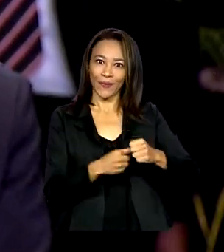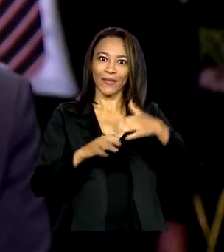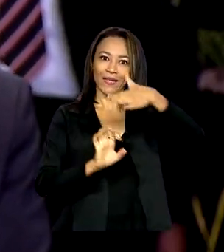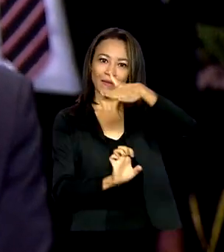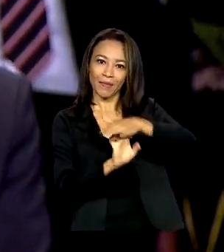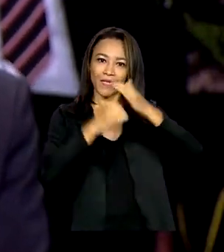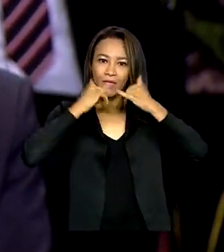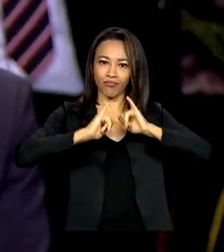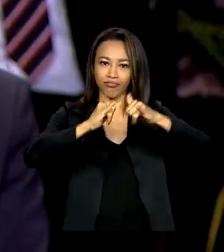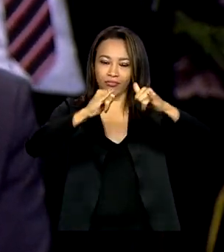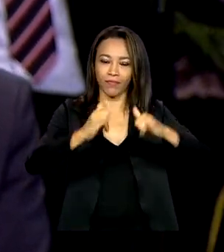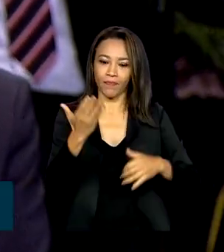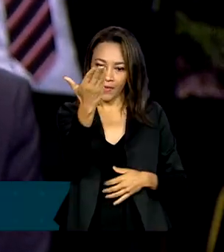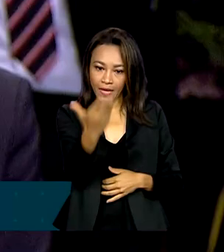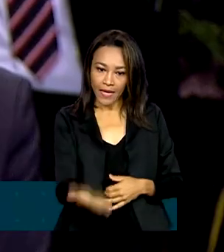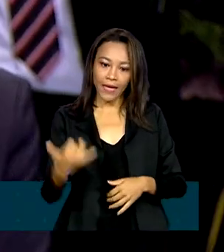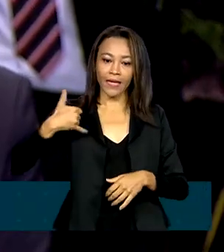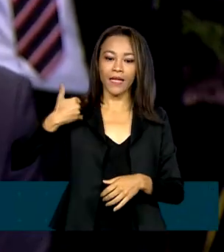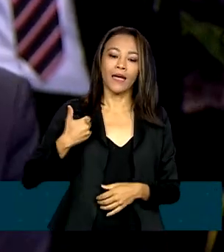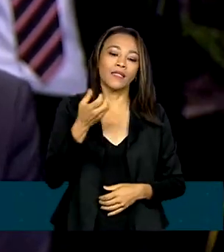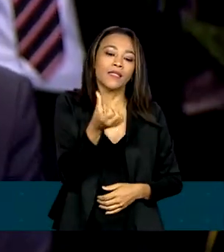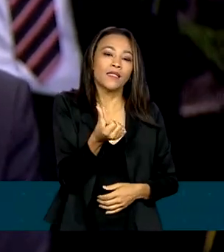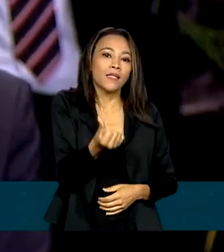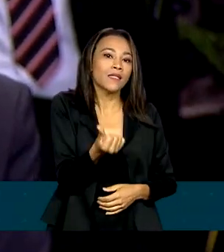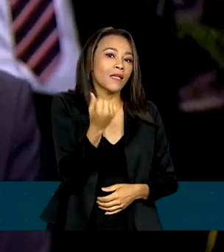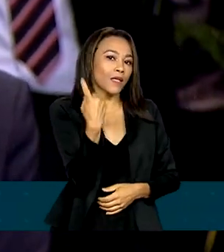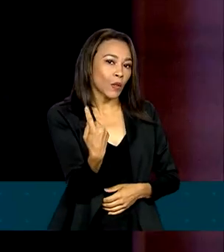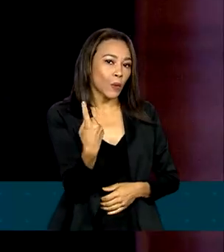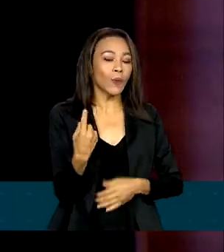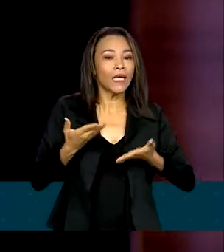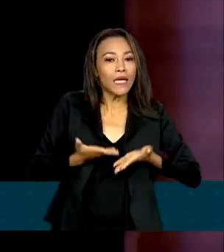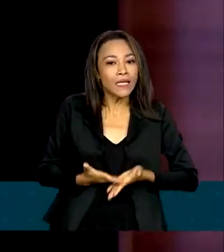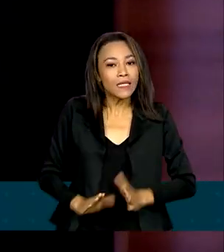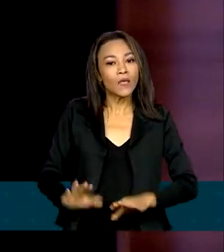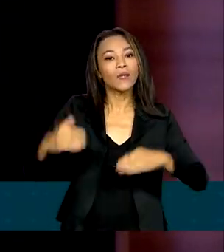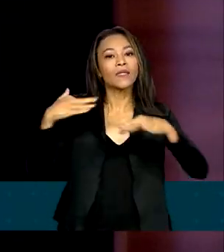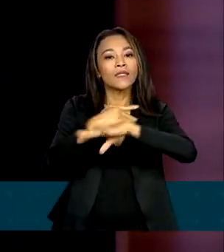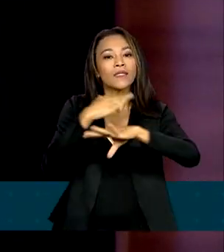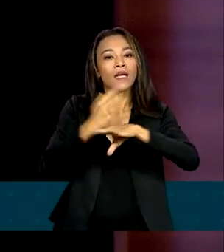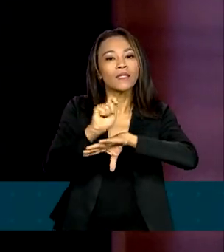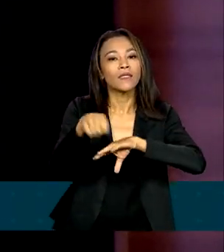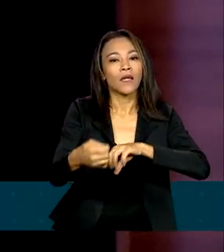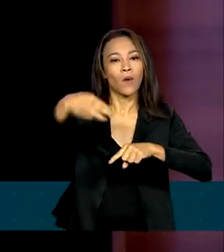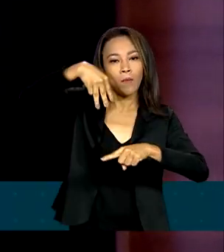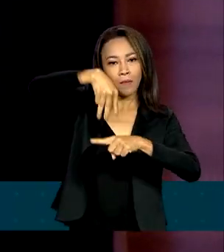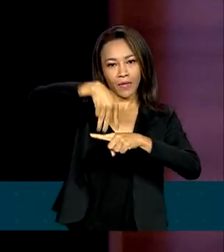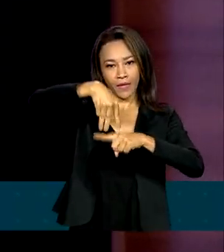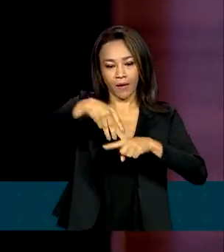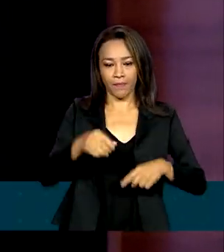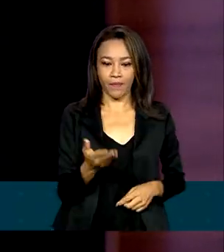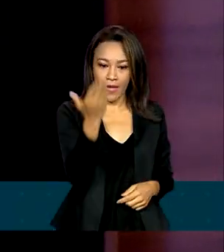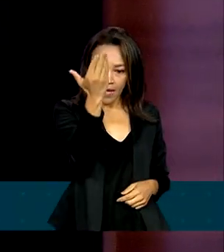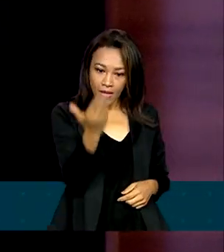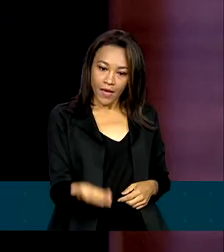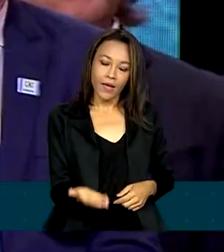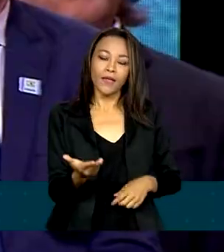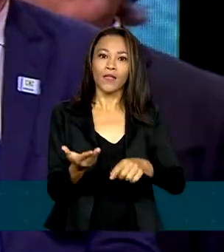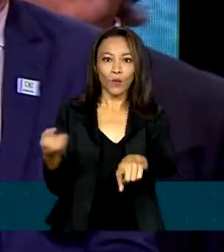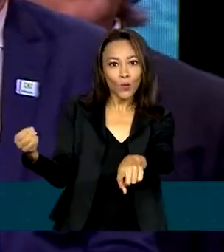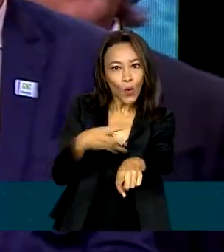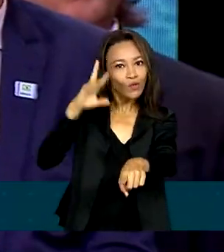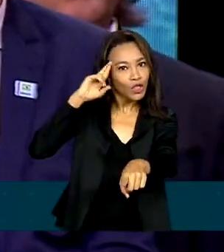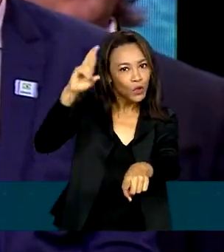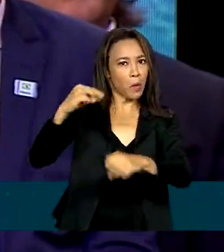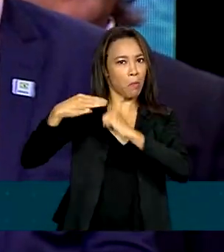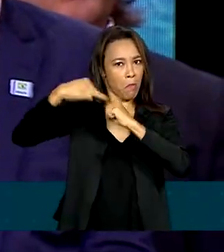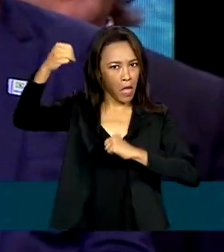Verri tem 61 anos e nasceu em Maringá, no Paraná. O novo diretor-geral brasileiro de Itaipu Binacional é